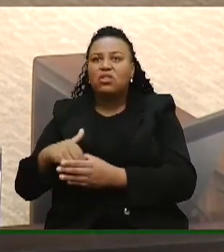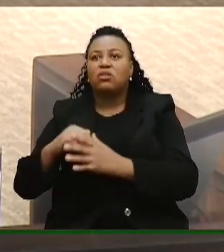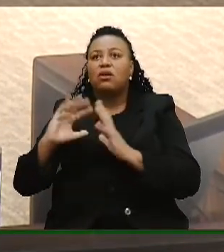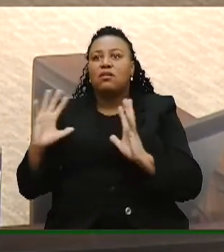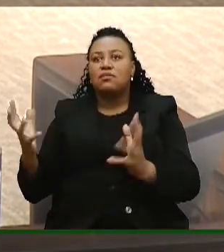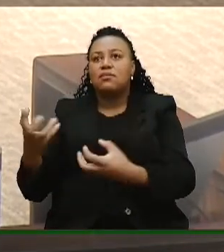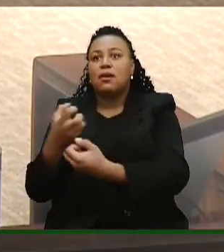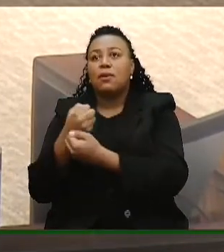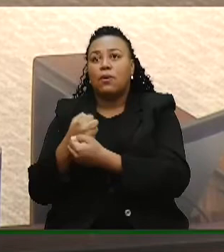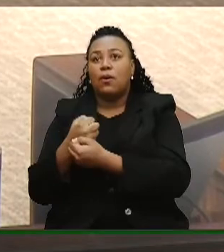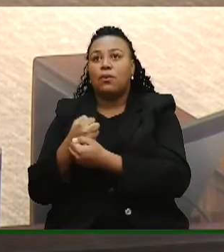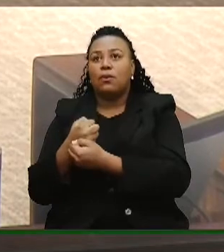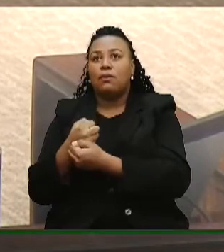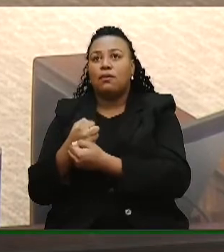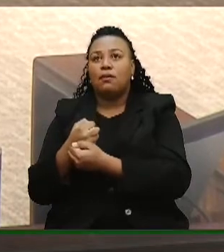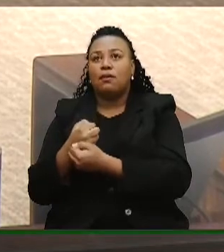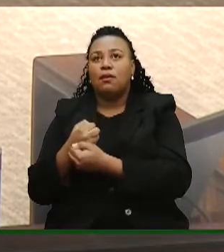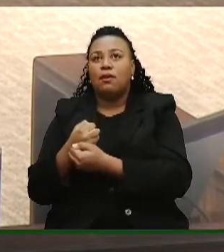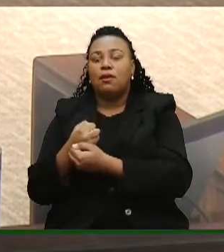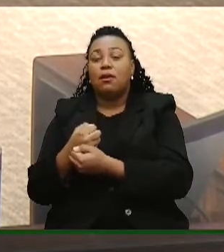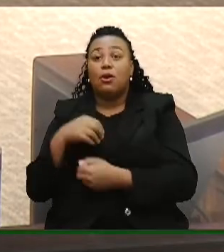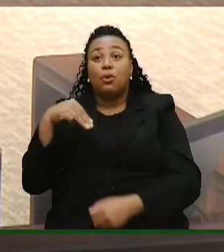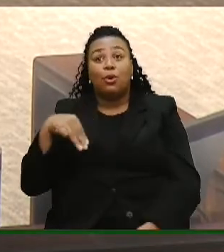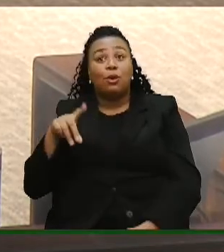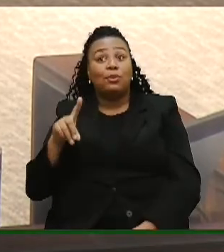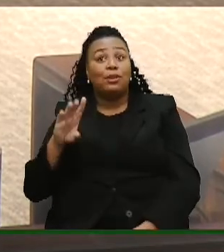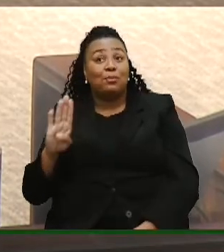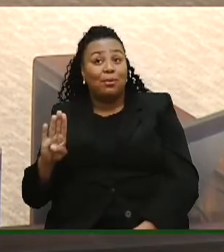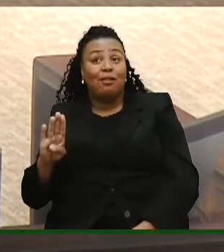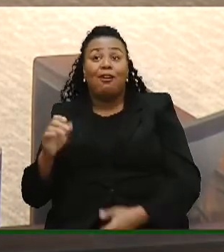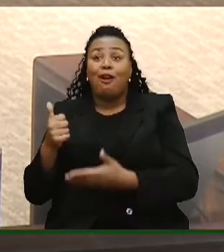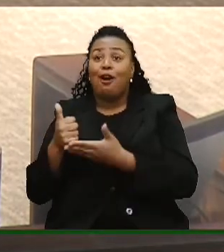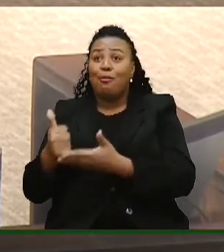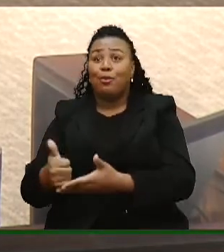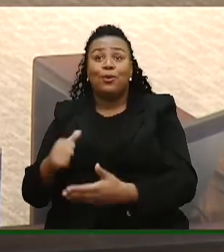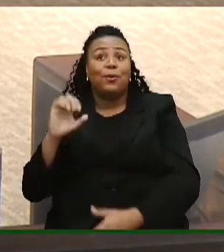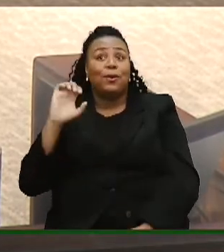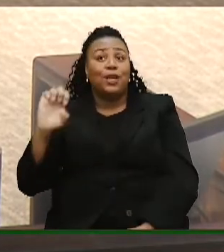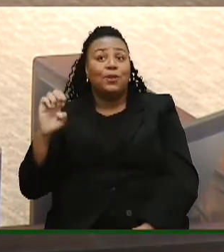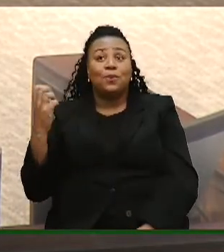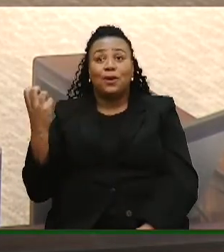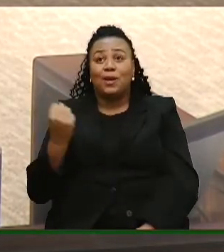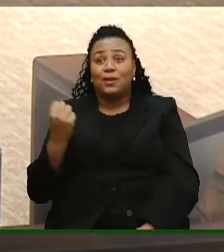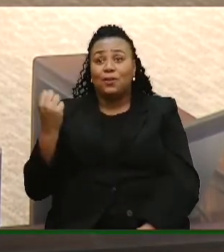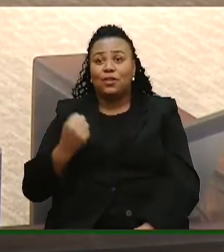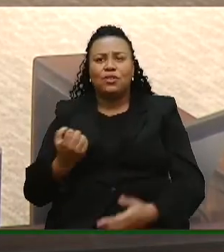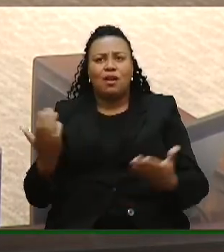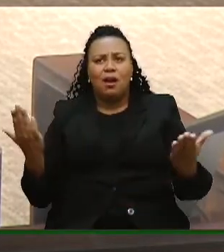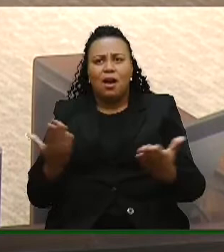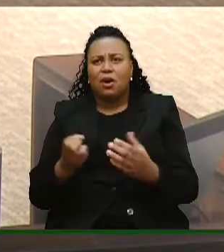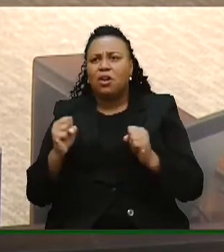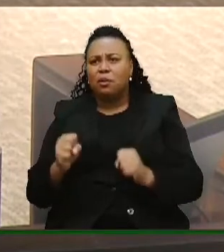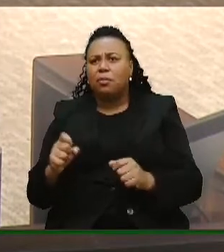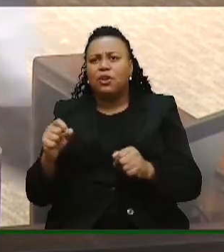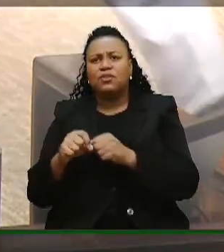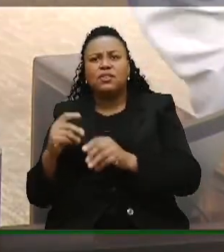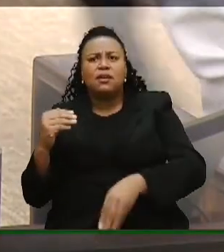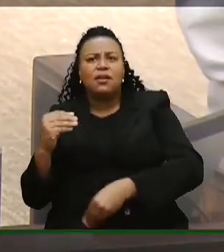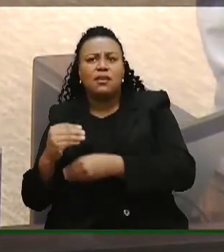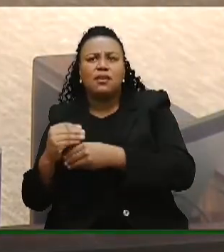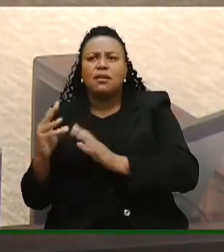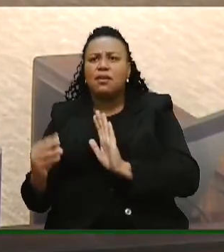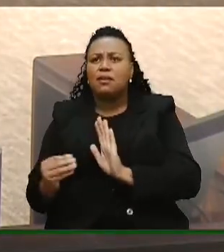com o seu algoz. O MDB se abraçou com o Eduardo Leite, gente. Agora pode fazer uma emendinha aqui,